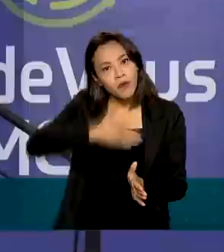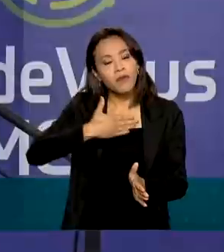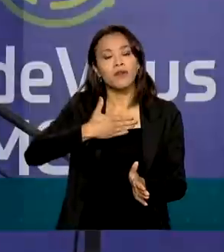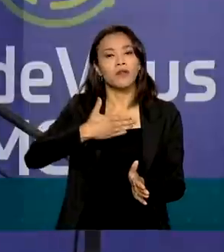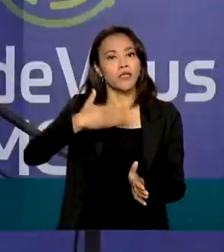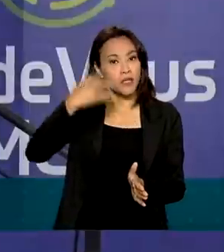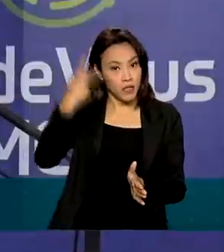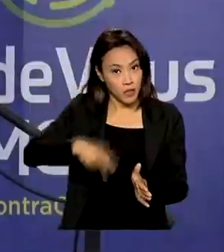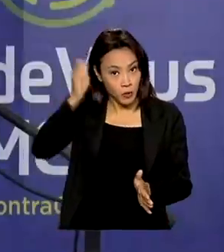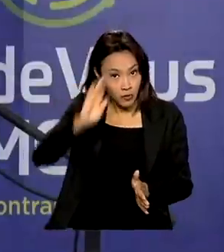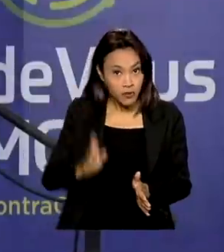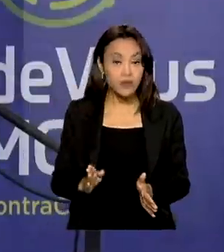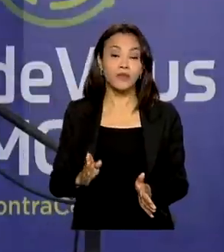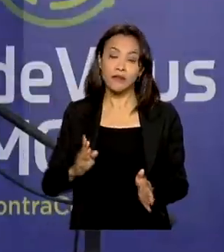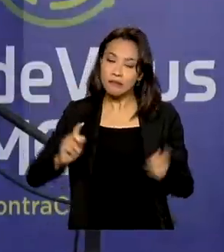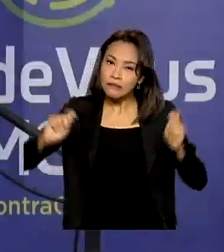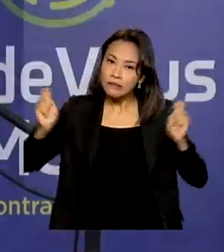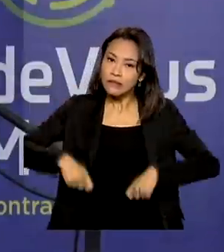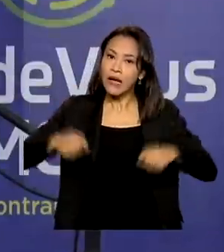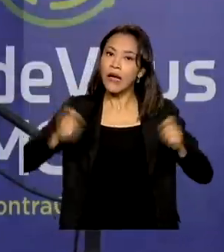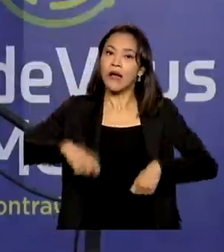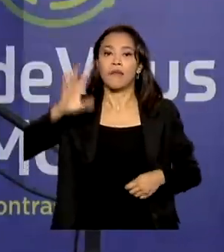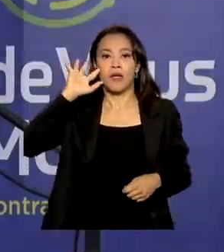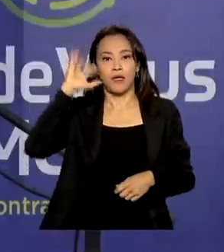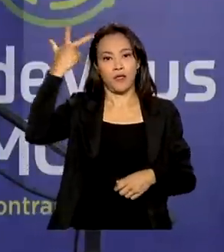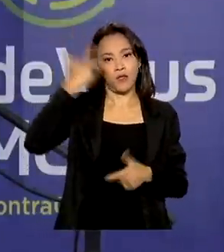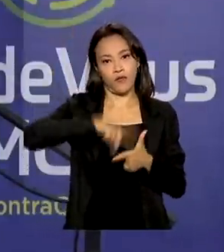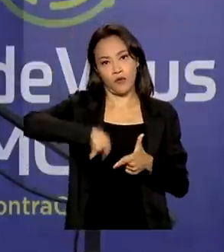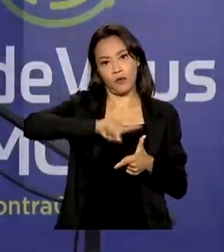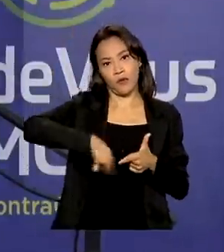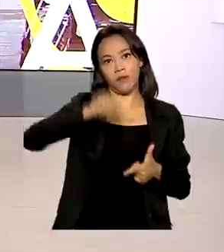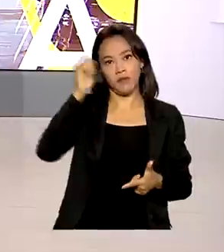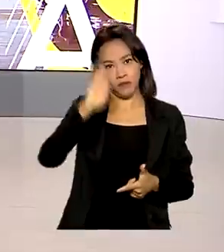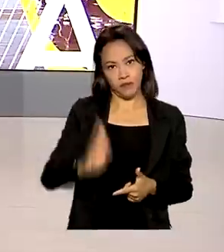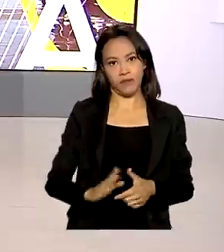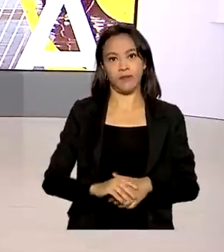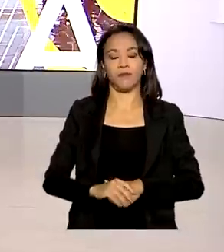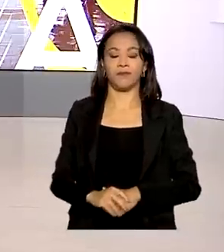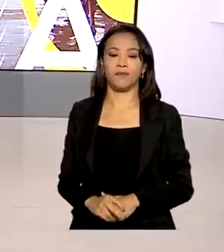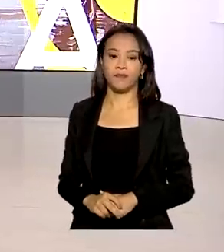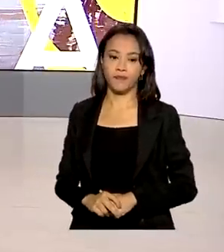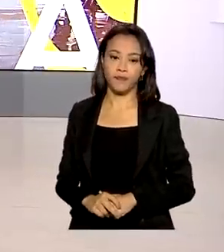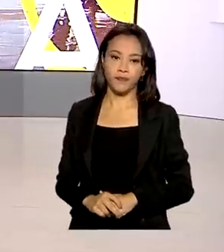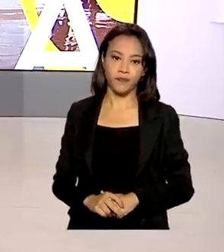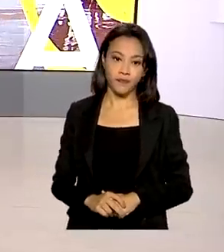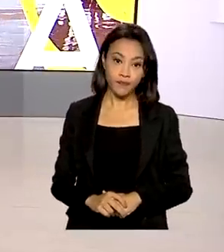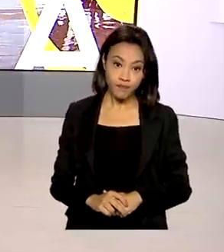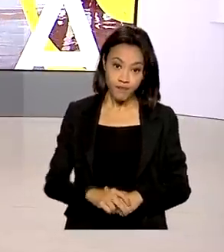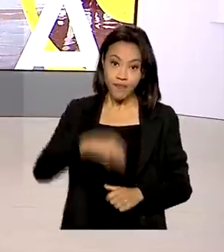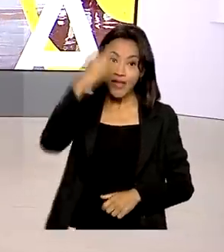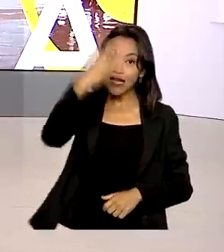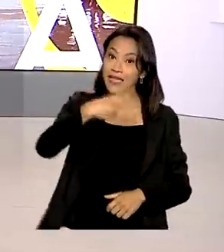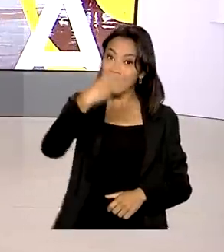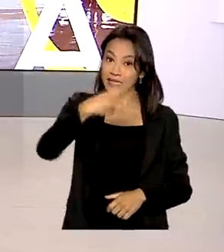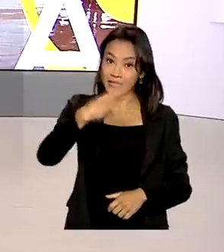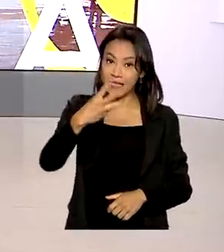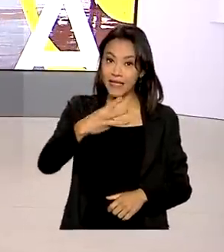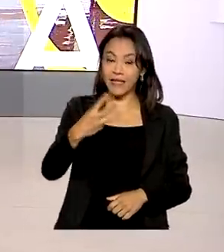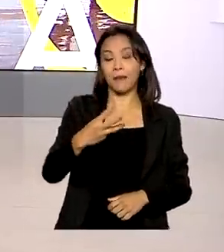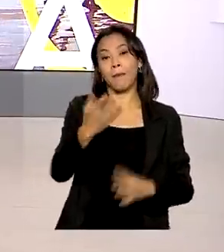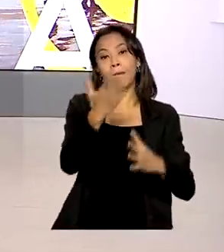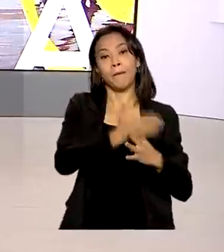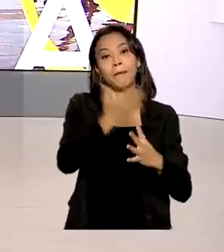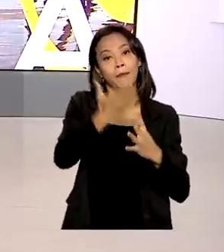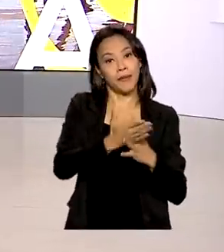é capaz de resolver os problemas do Brasil. A terceira parcela do Auxílio